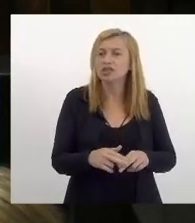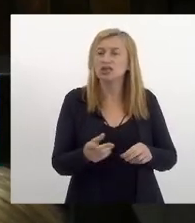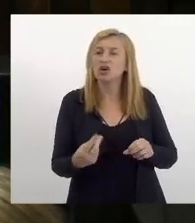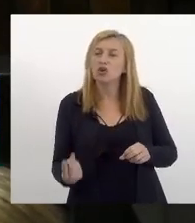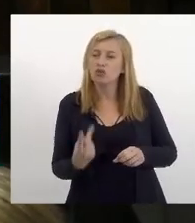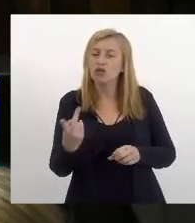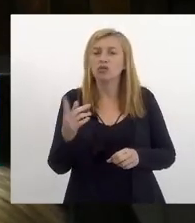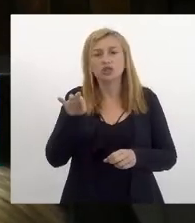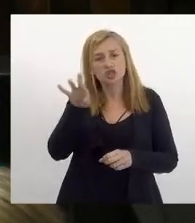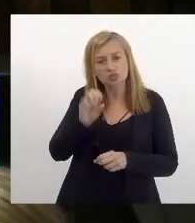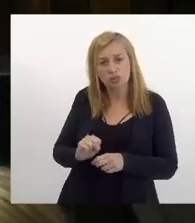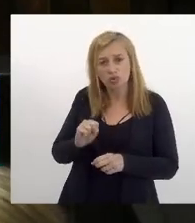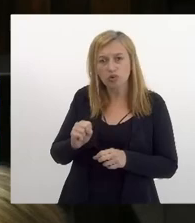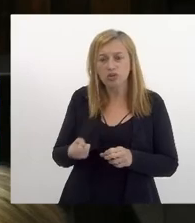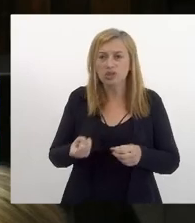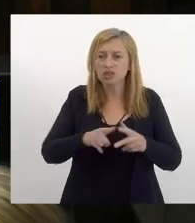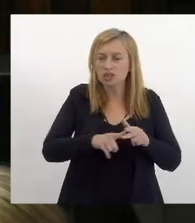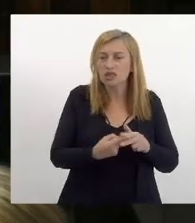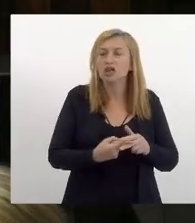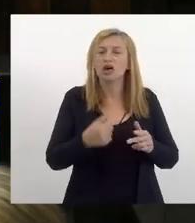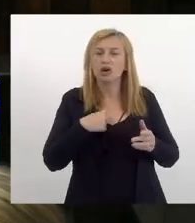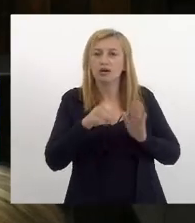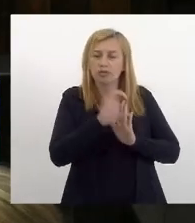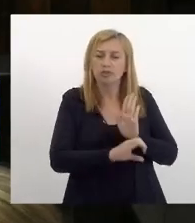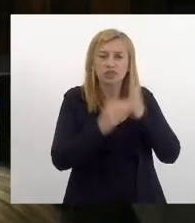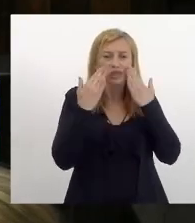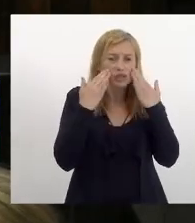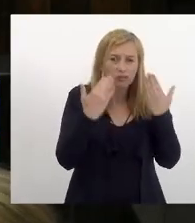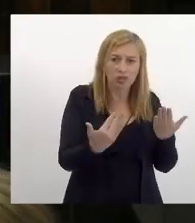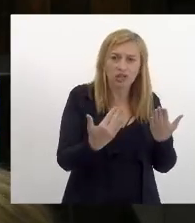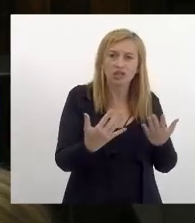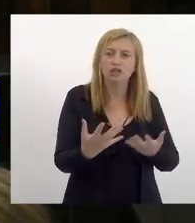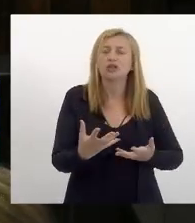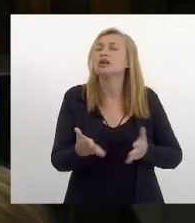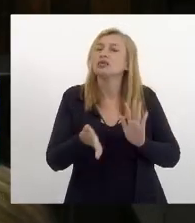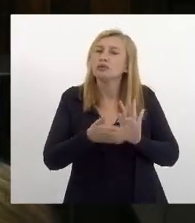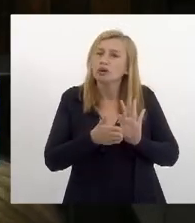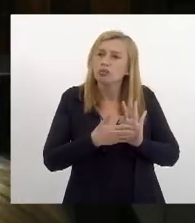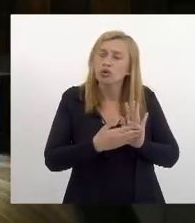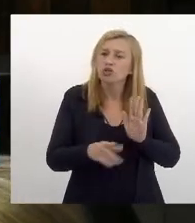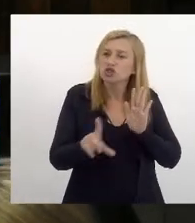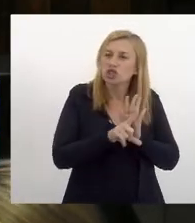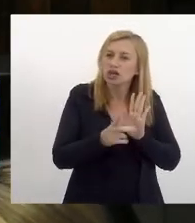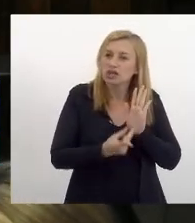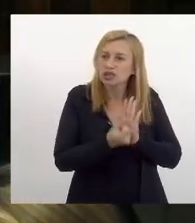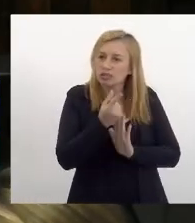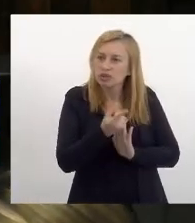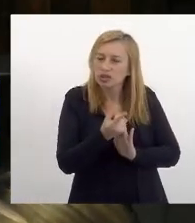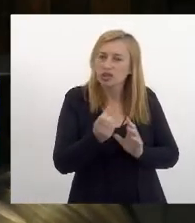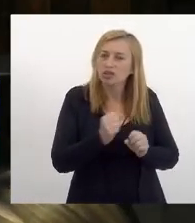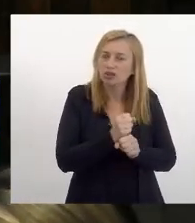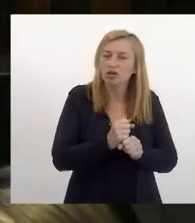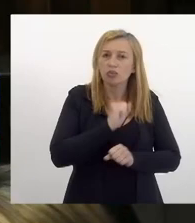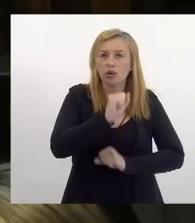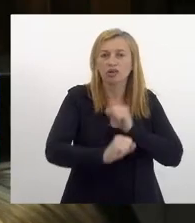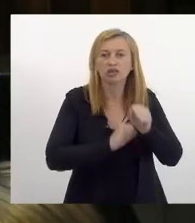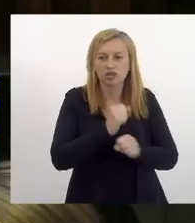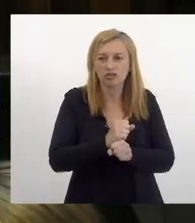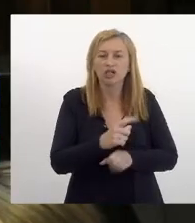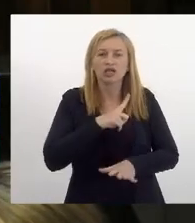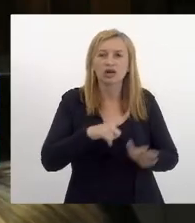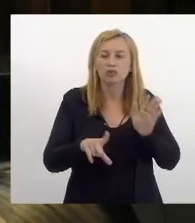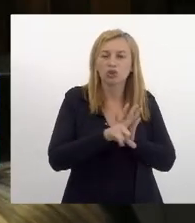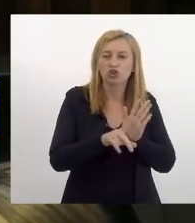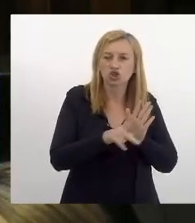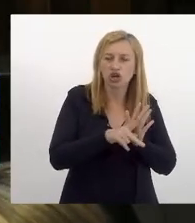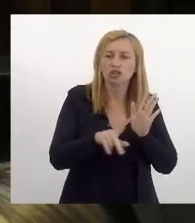abriu esse diálogo eu apresentei emendas nesse sentido a proposta de lei orçamentária anual para o ano que vem tem um projeto